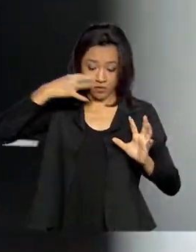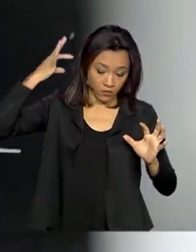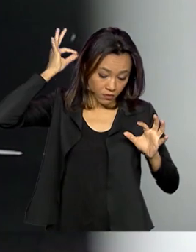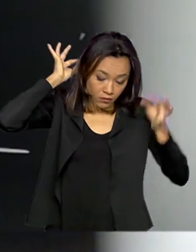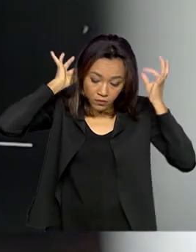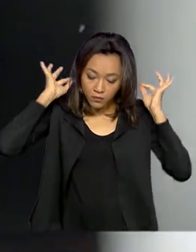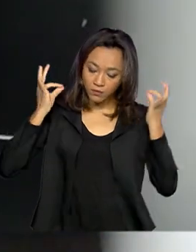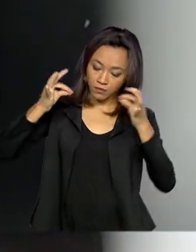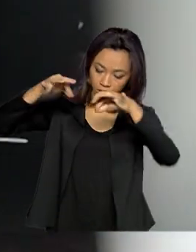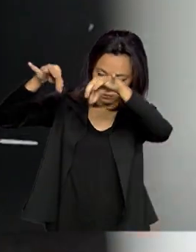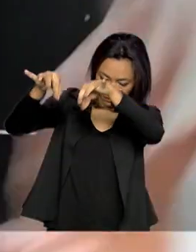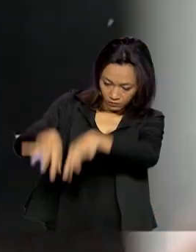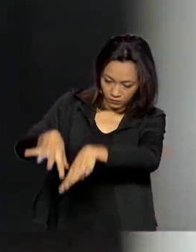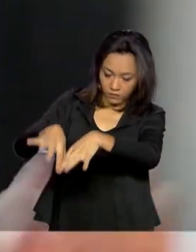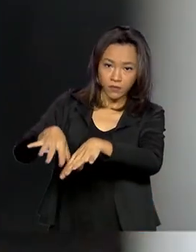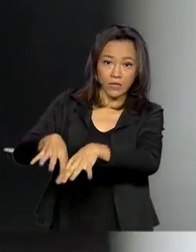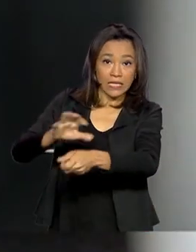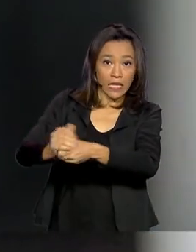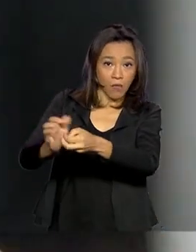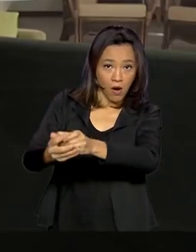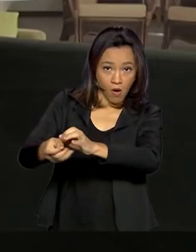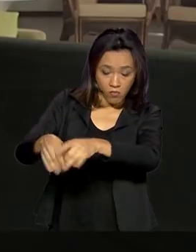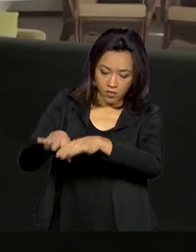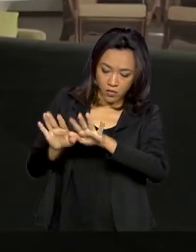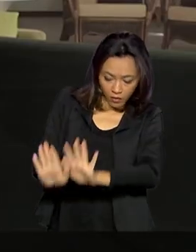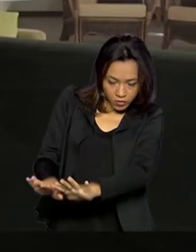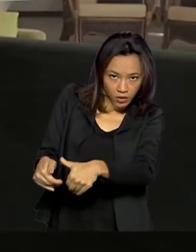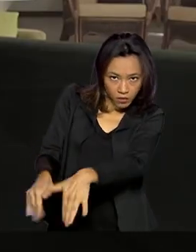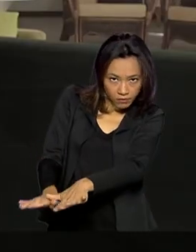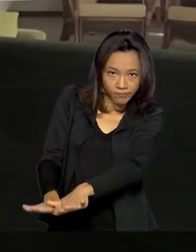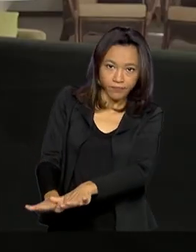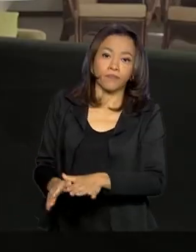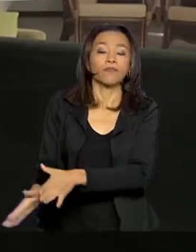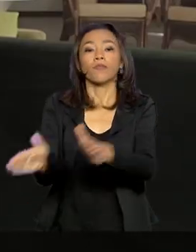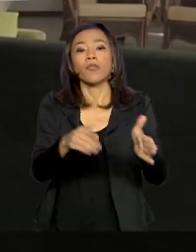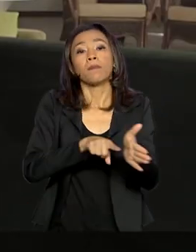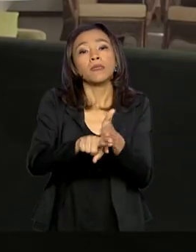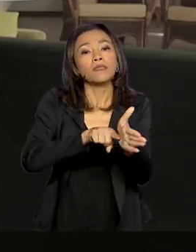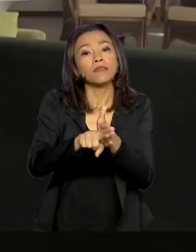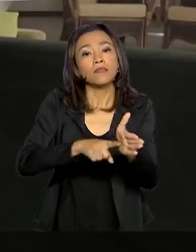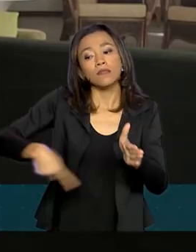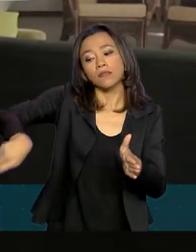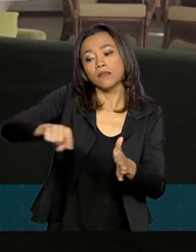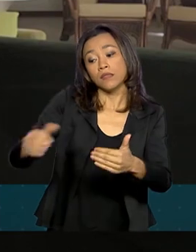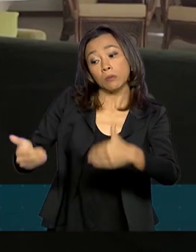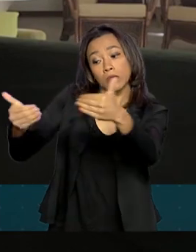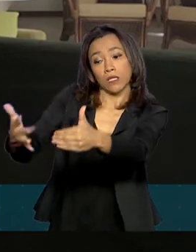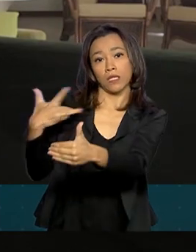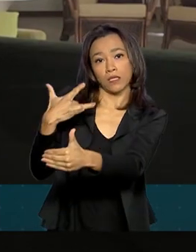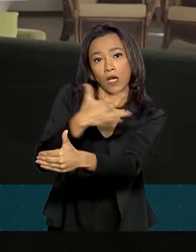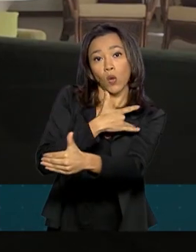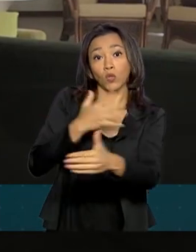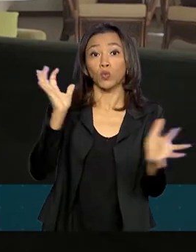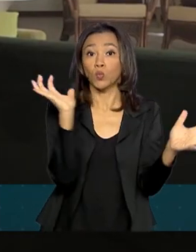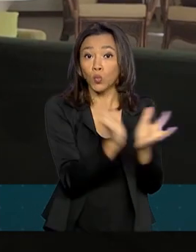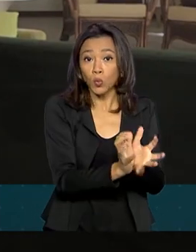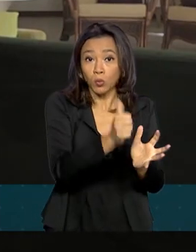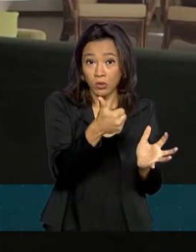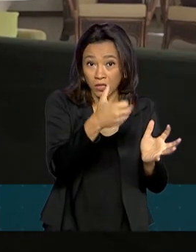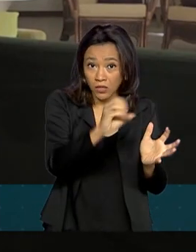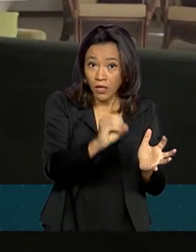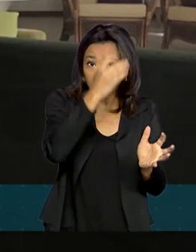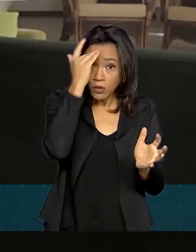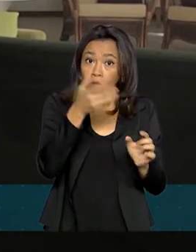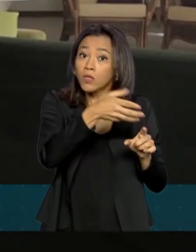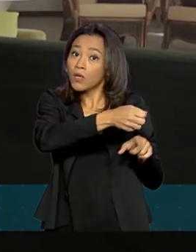um balde com água e bastante sabão, deixo de molho. Pesquisa do Ministério da Saúde revela que 8 em cada 10